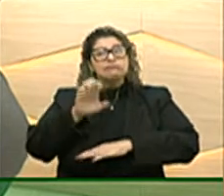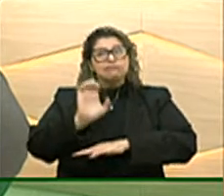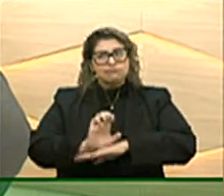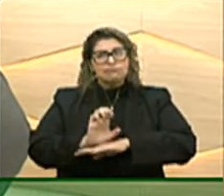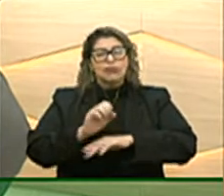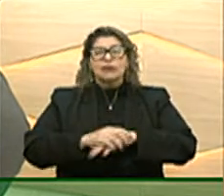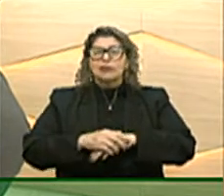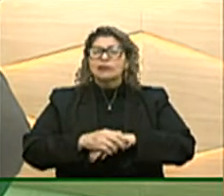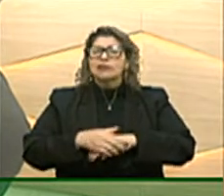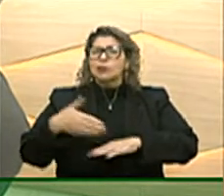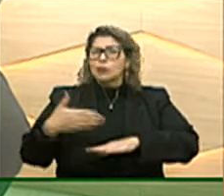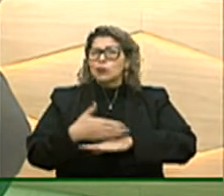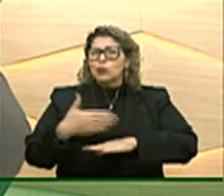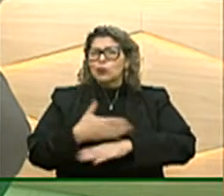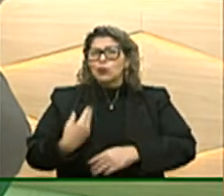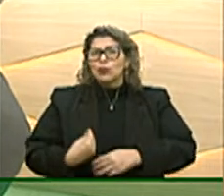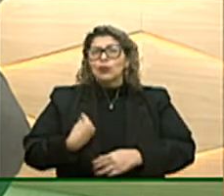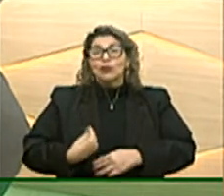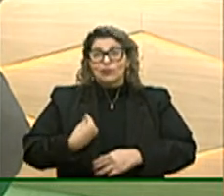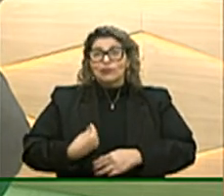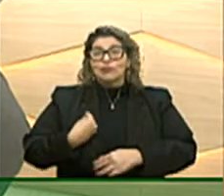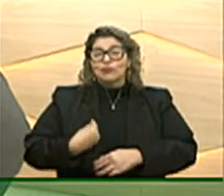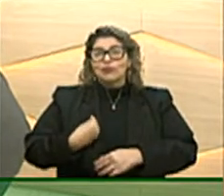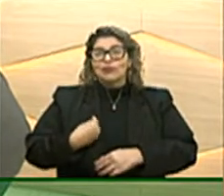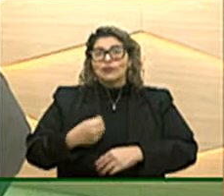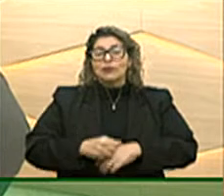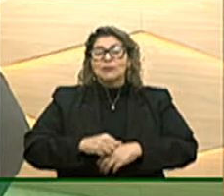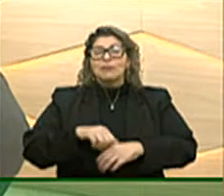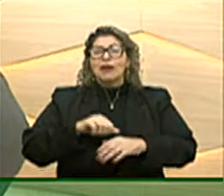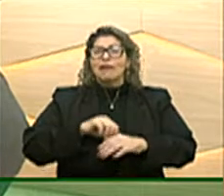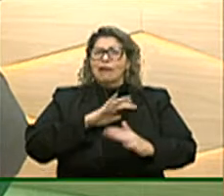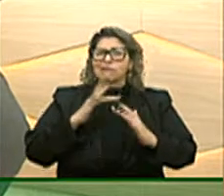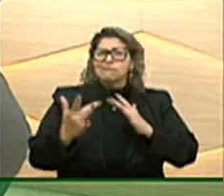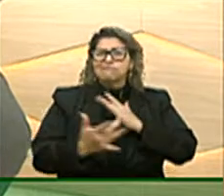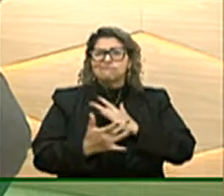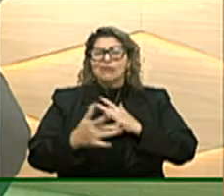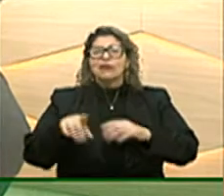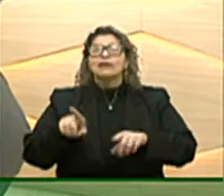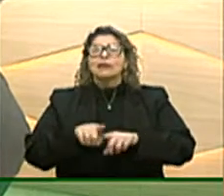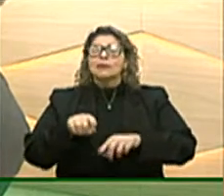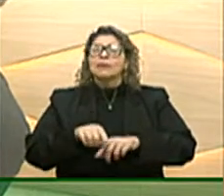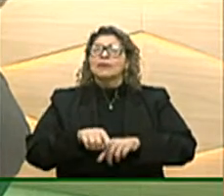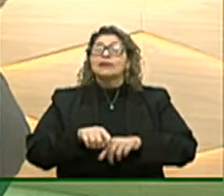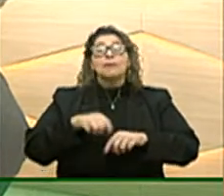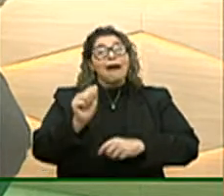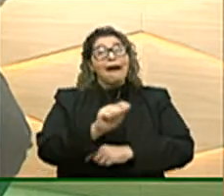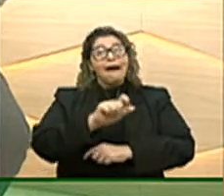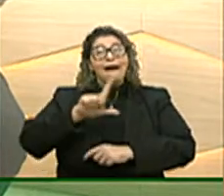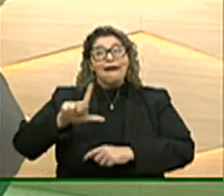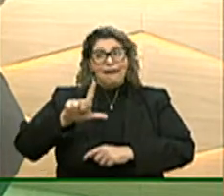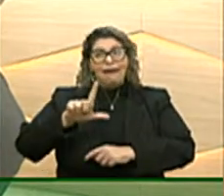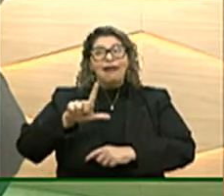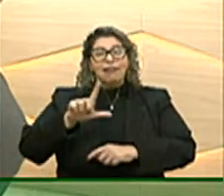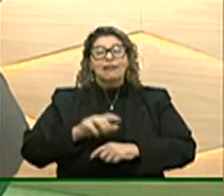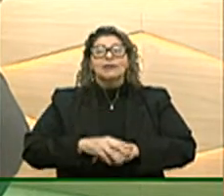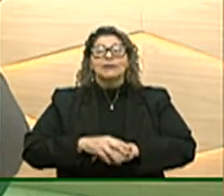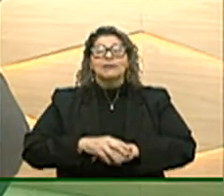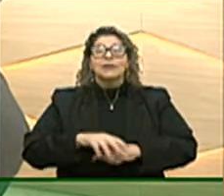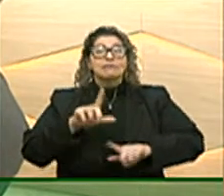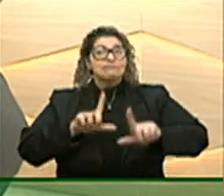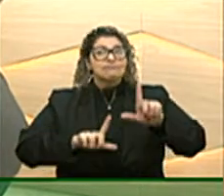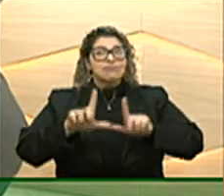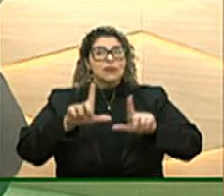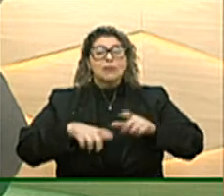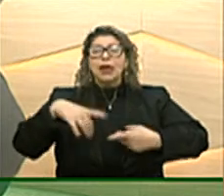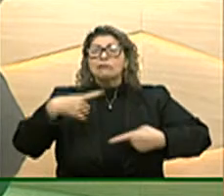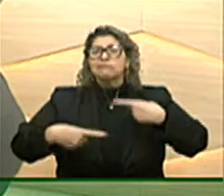nos acompanhando nesse instante através das redes virtuais e também da TV Assembleia. Aliás, esse debate